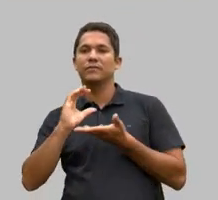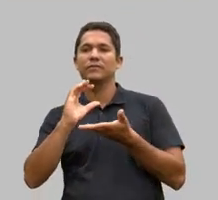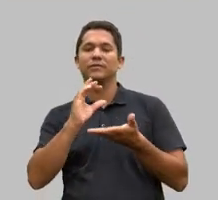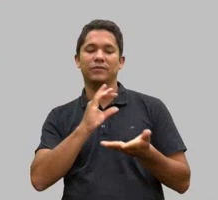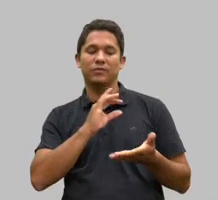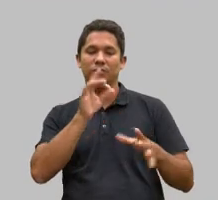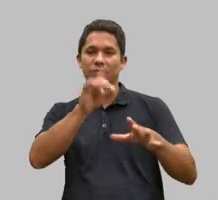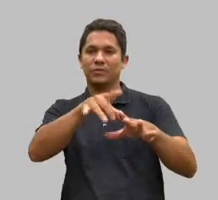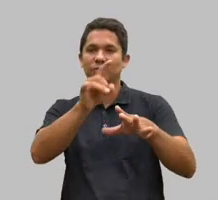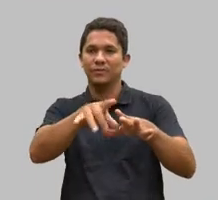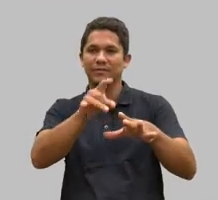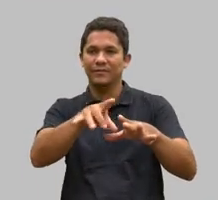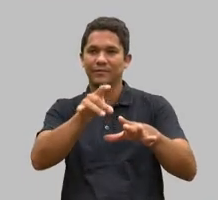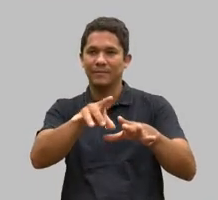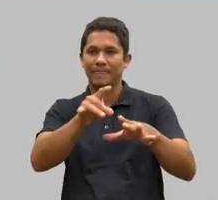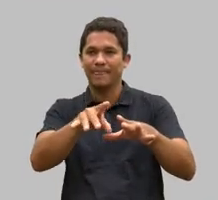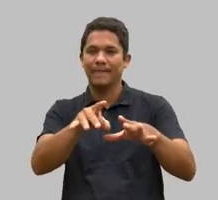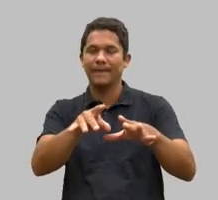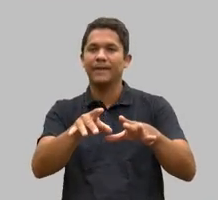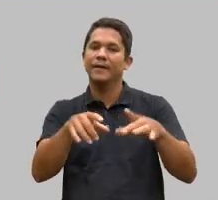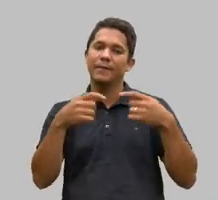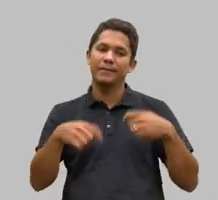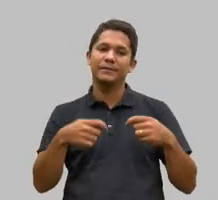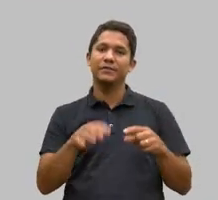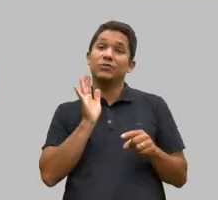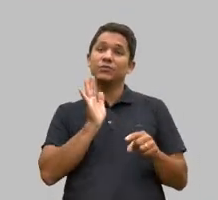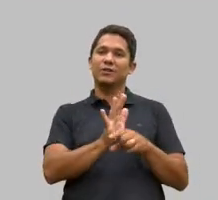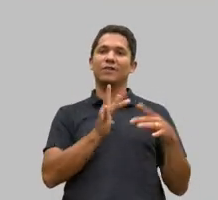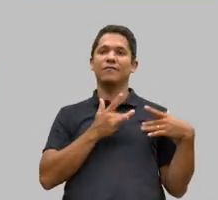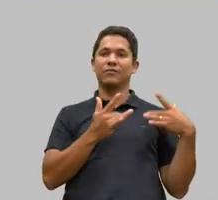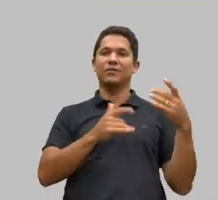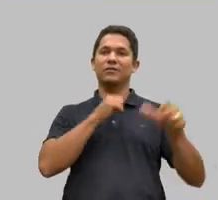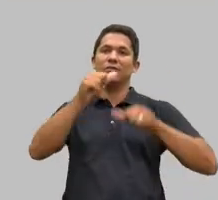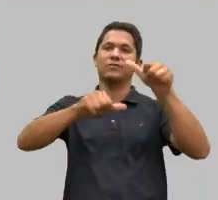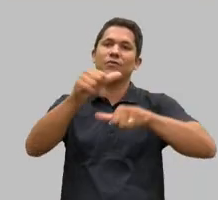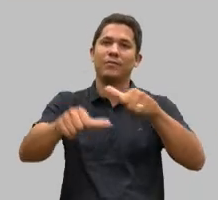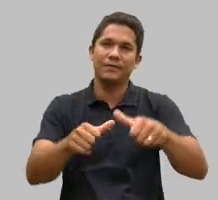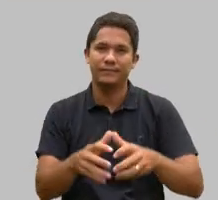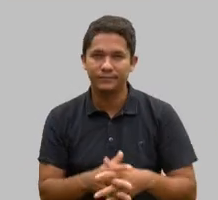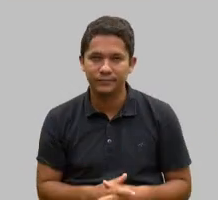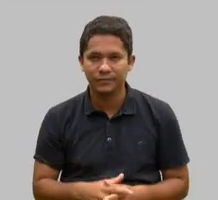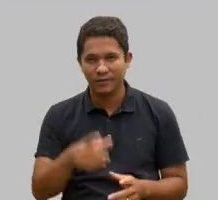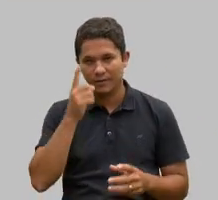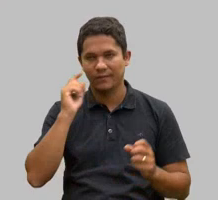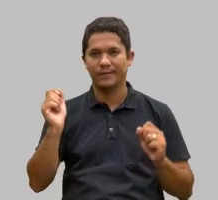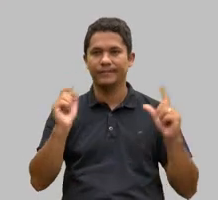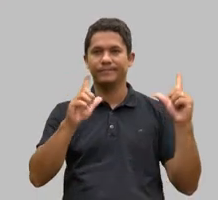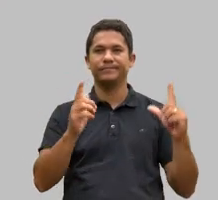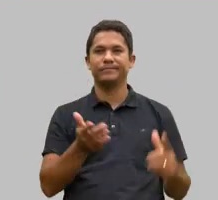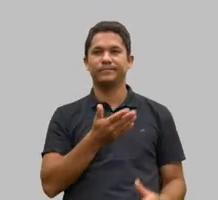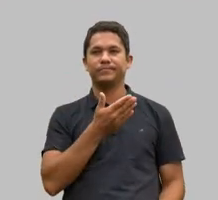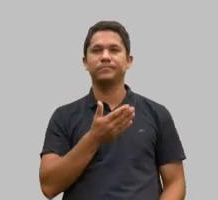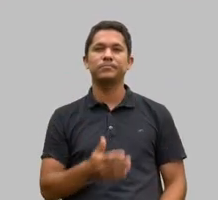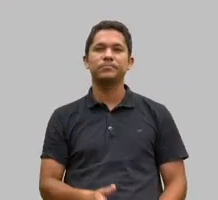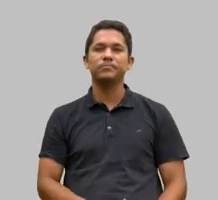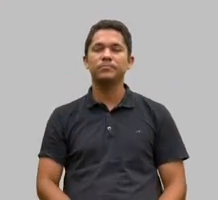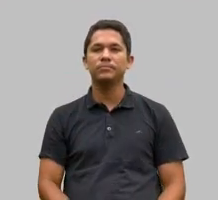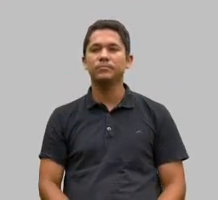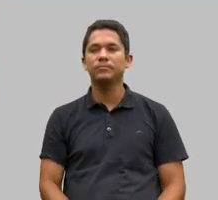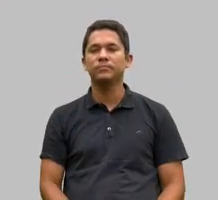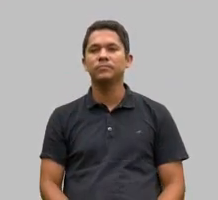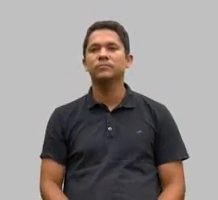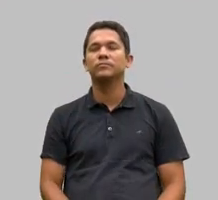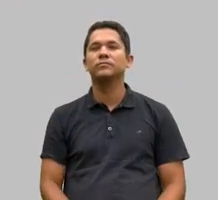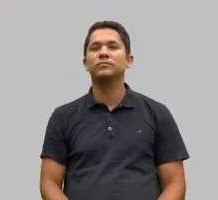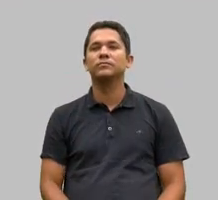voluntariado seja transformador. vou passar aqui rapidamente. Pode completar, está trancando. Não tem